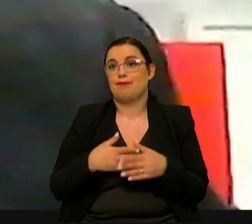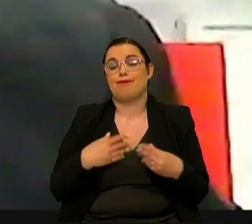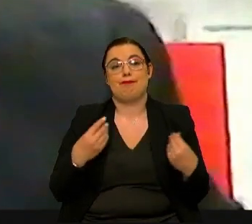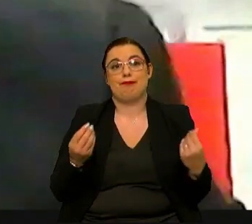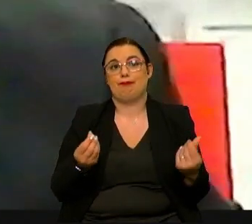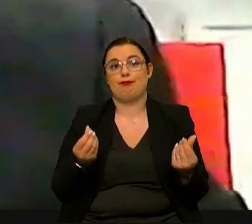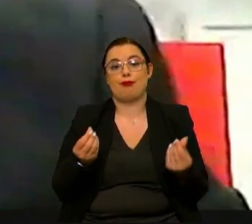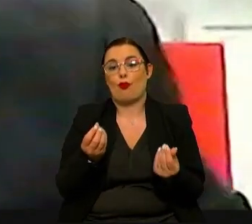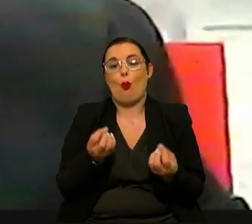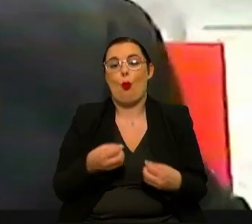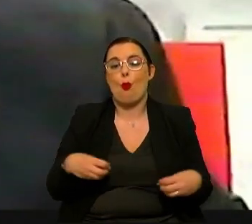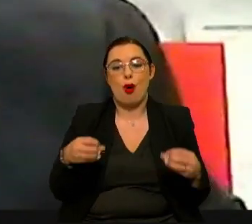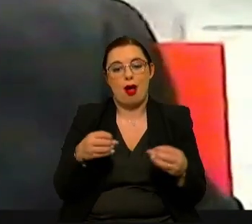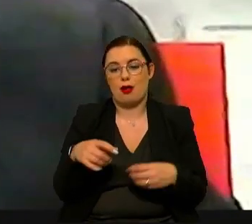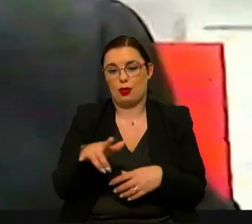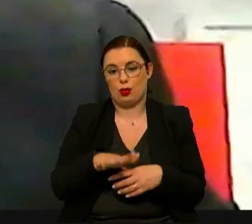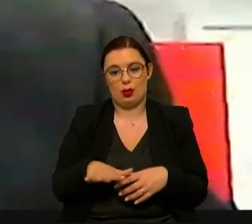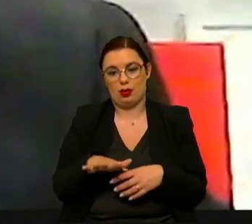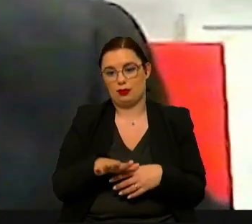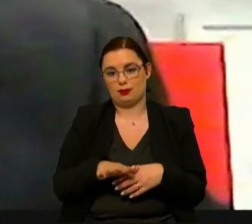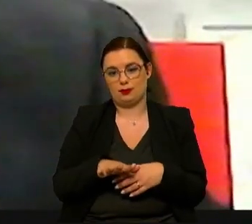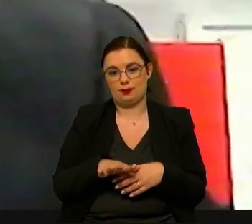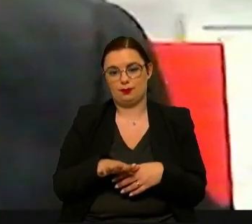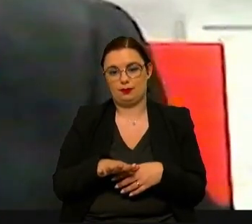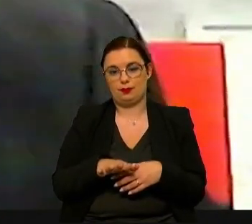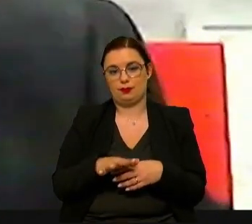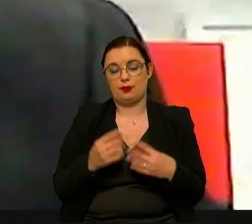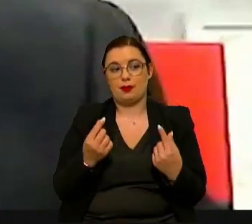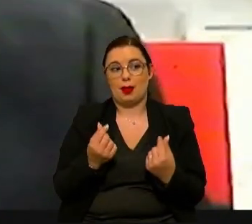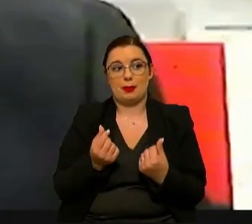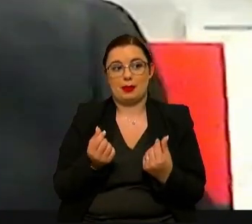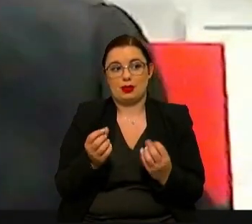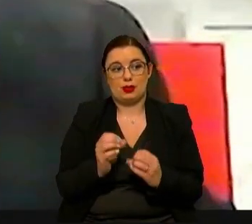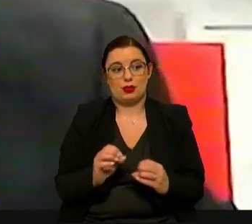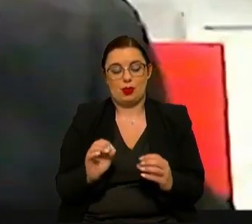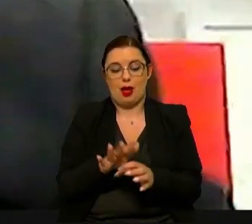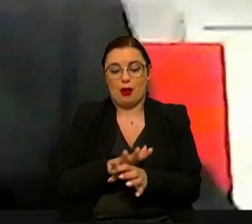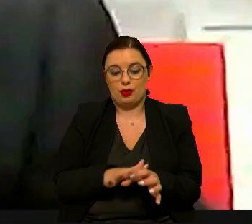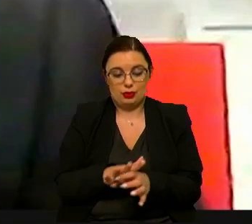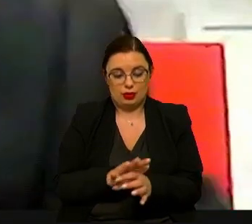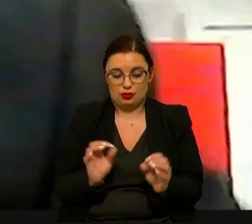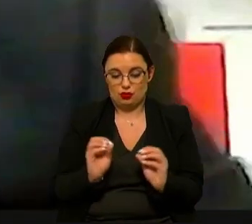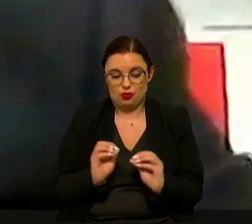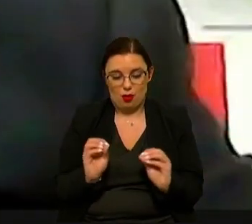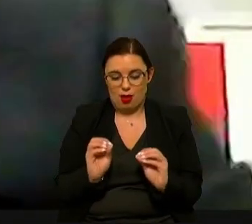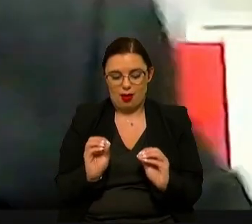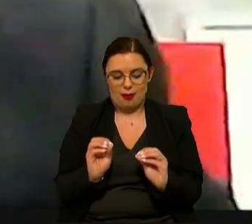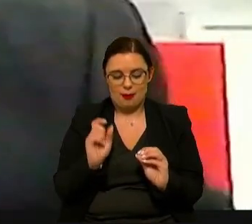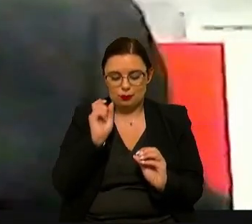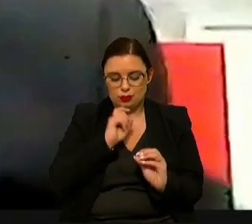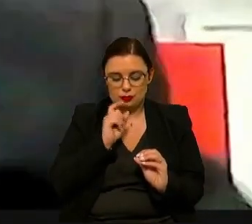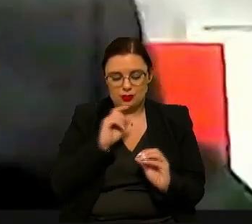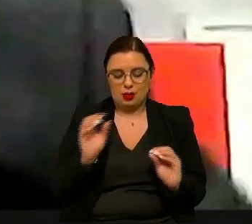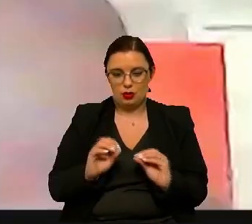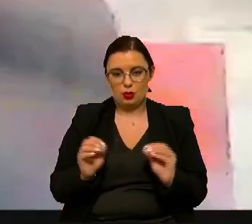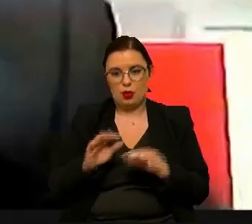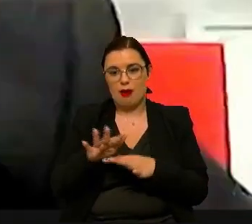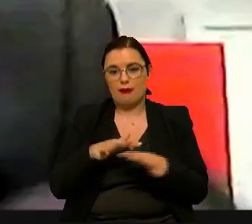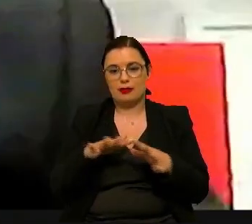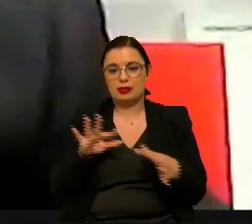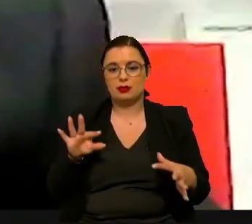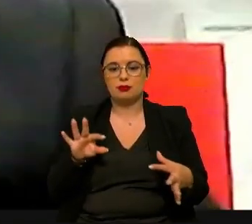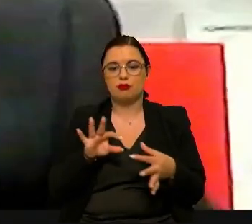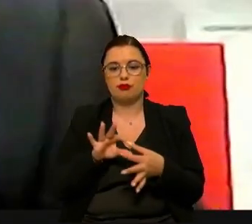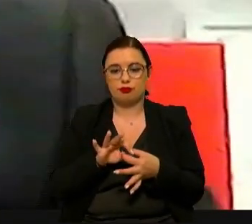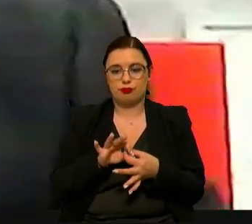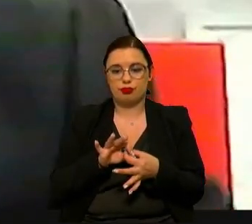sítios em preço, em contexto, em possibilidade de fazer a interligação